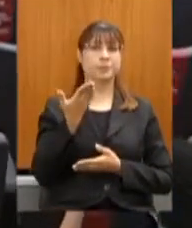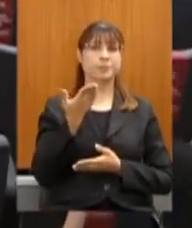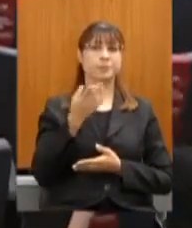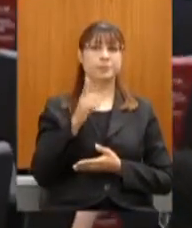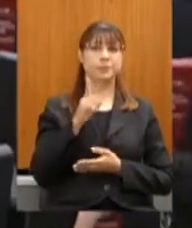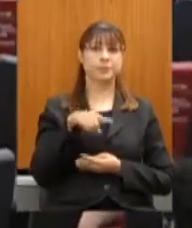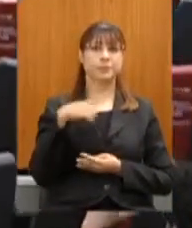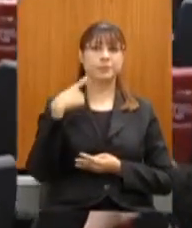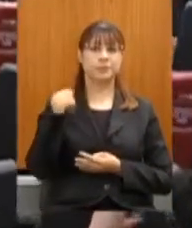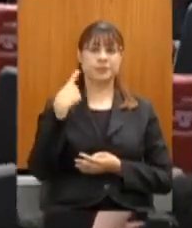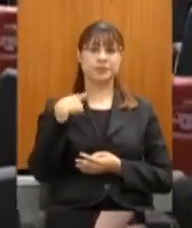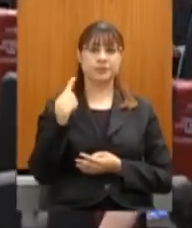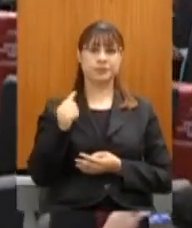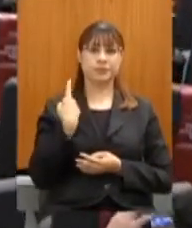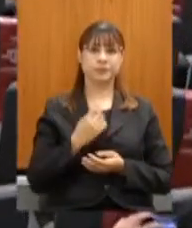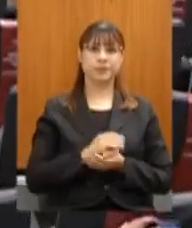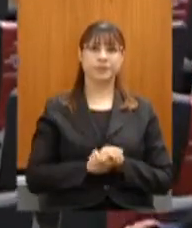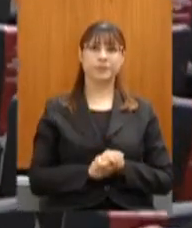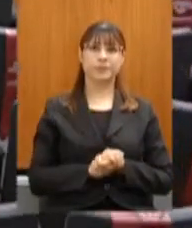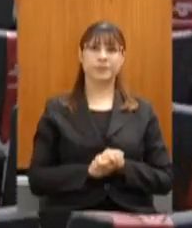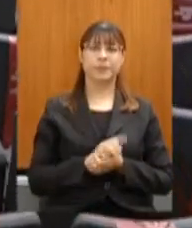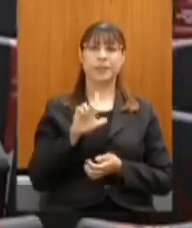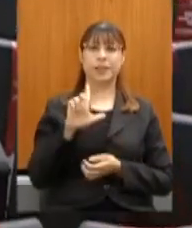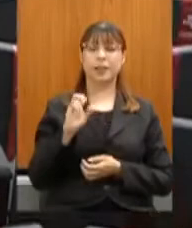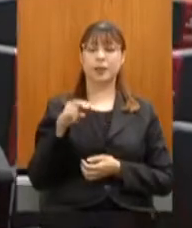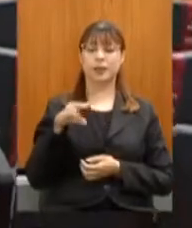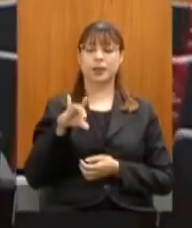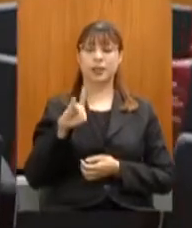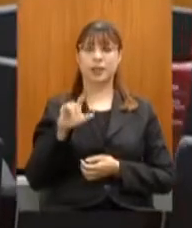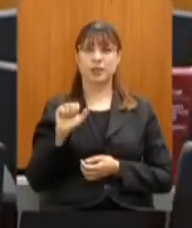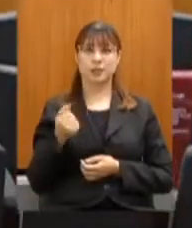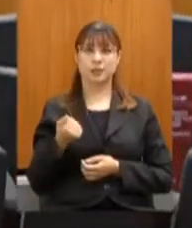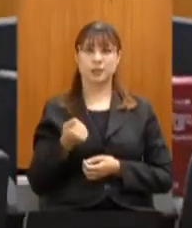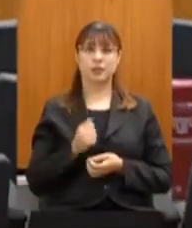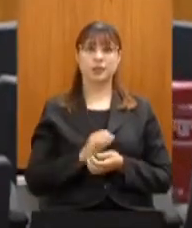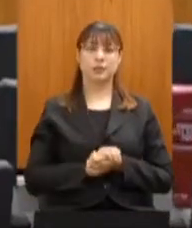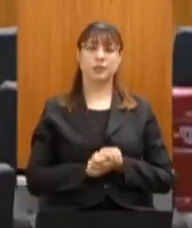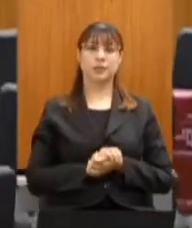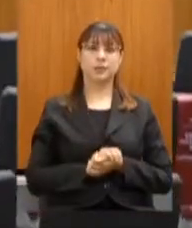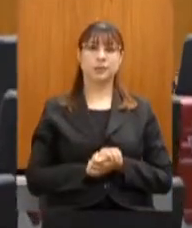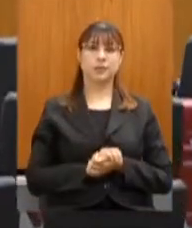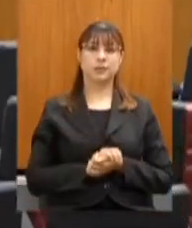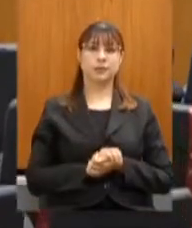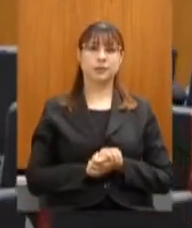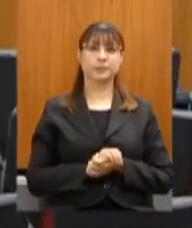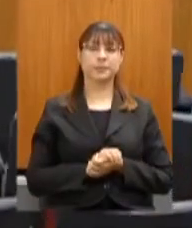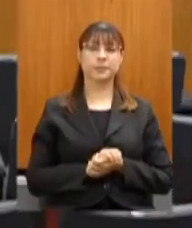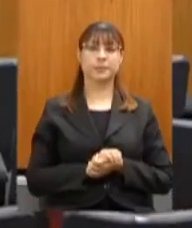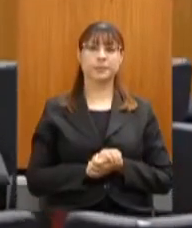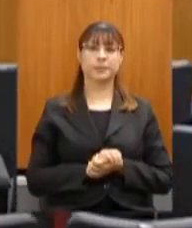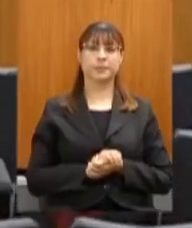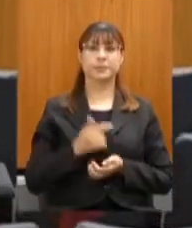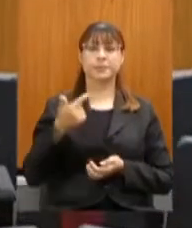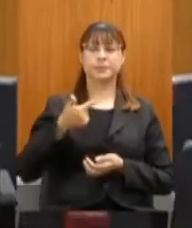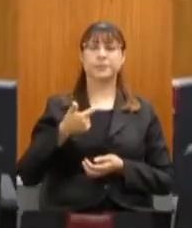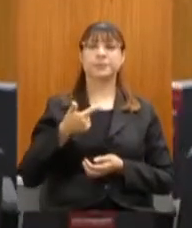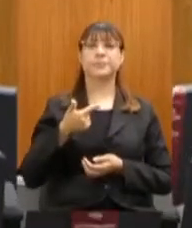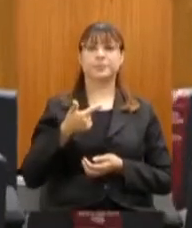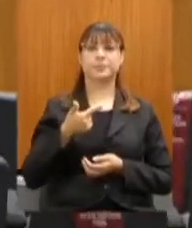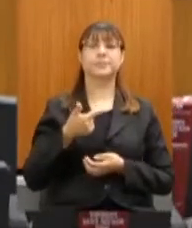Estadual de Cultura e Turismo. Vamos acompanhar. ...turismo e gastronomia da segunda sessão